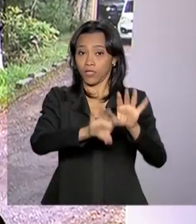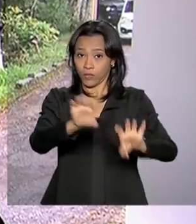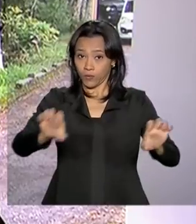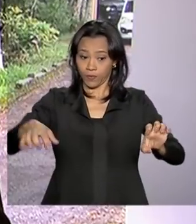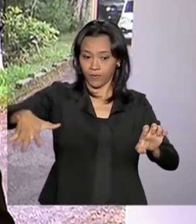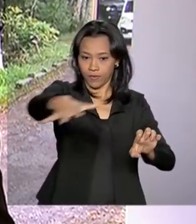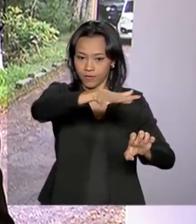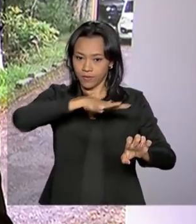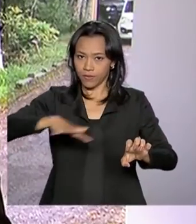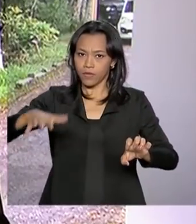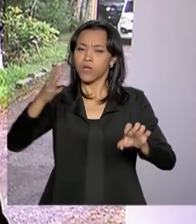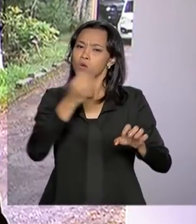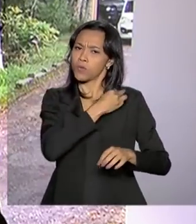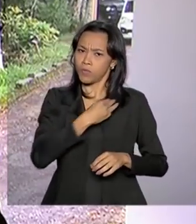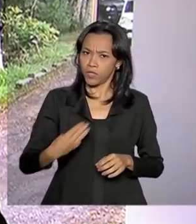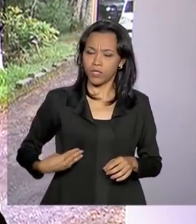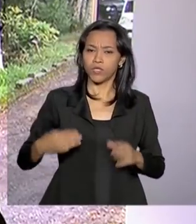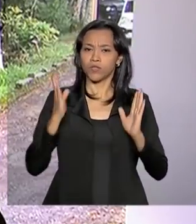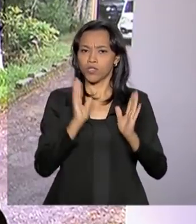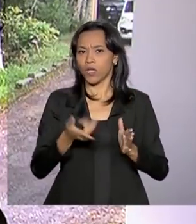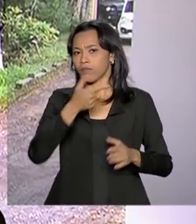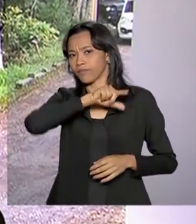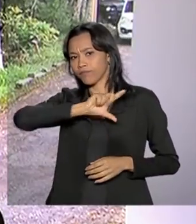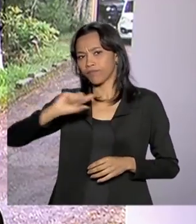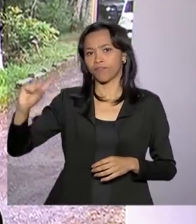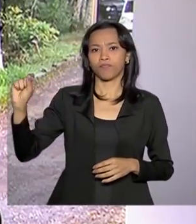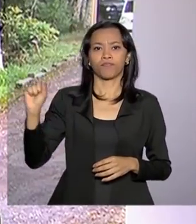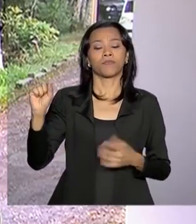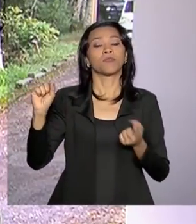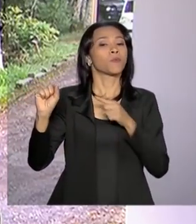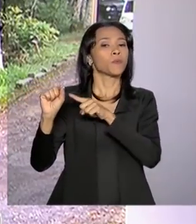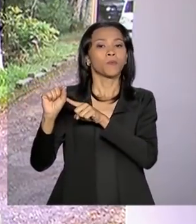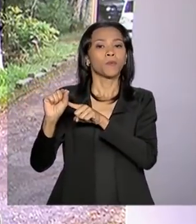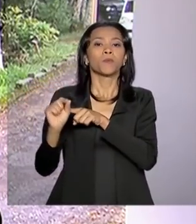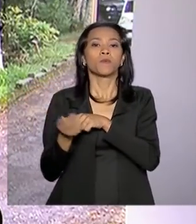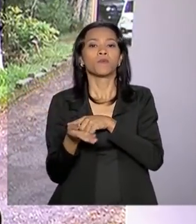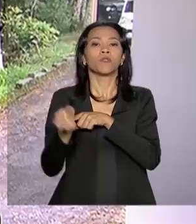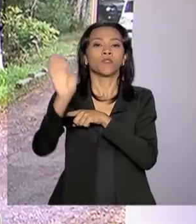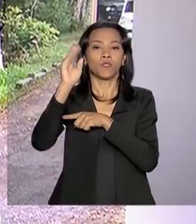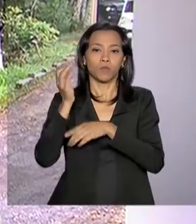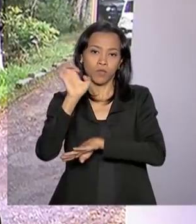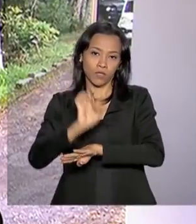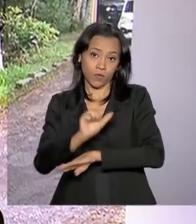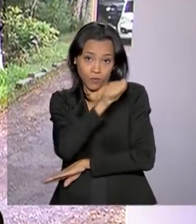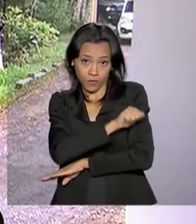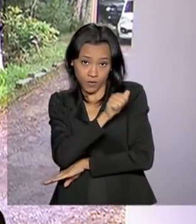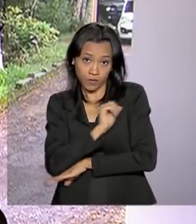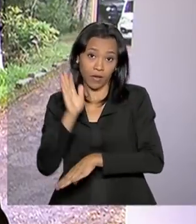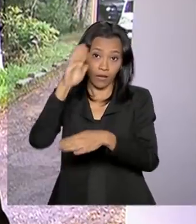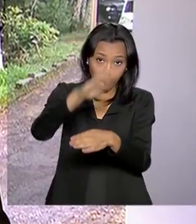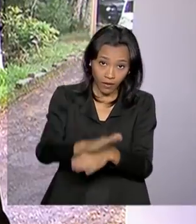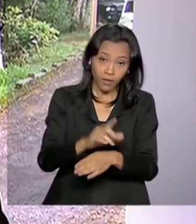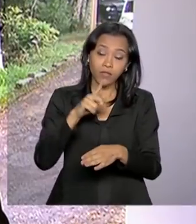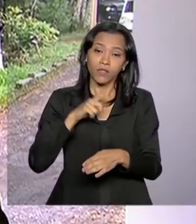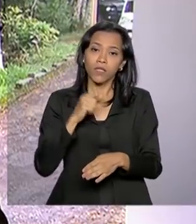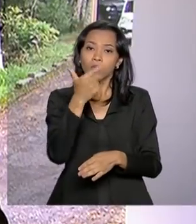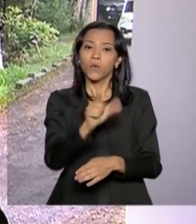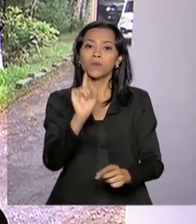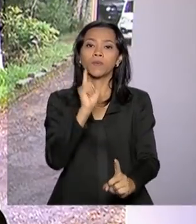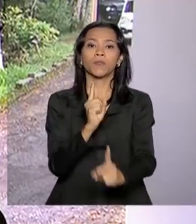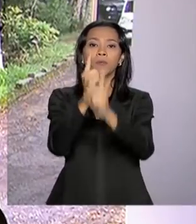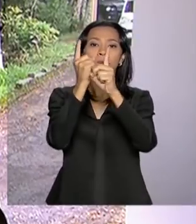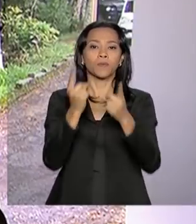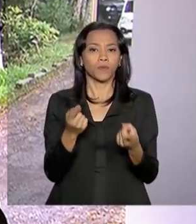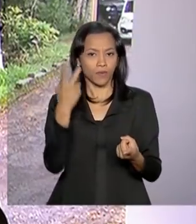ministro do Meio Ambiente já deixou o Parque Nacional do Itatiaia e está indo em direção ao Rio de Janeiro. Na parte da tarde, ele participa de um evento no